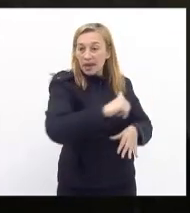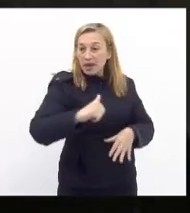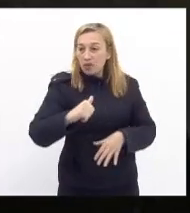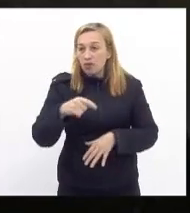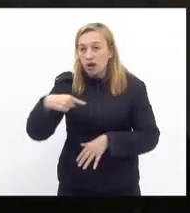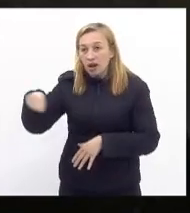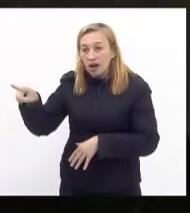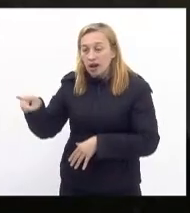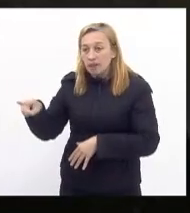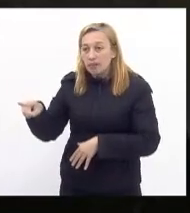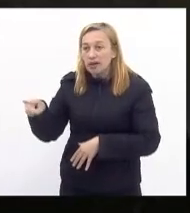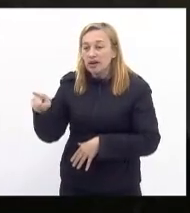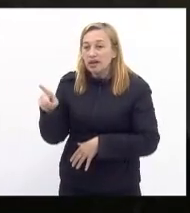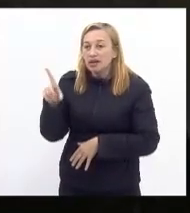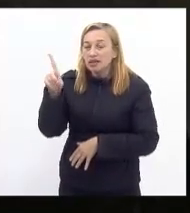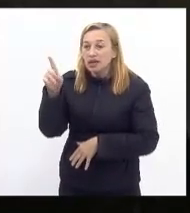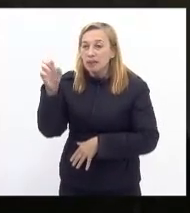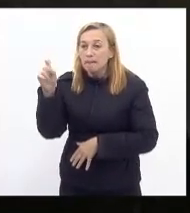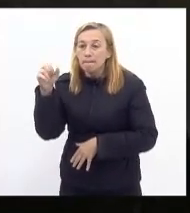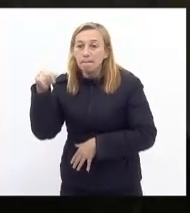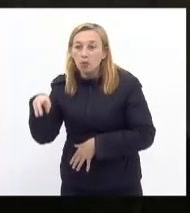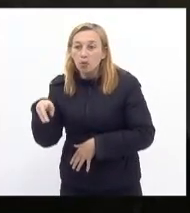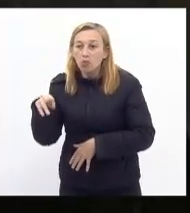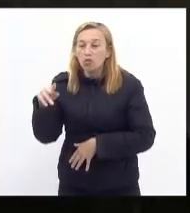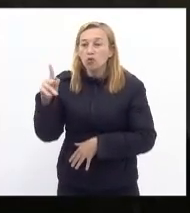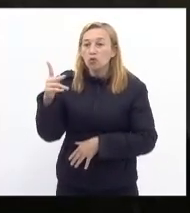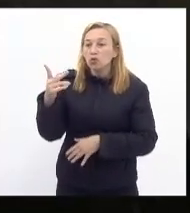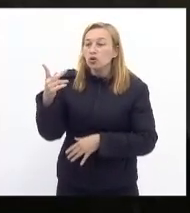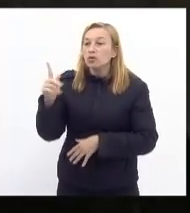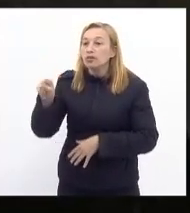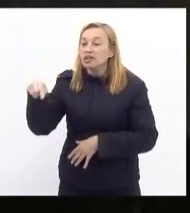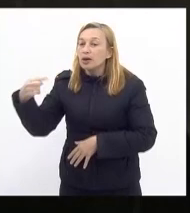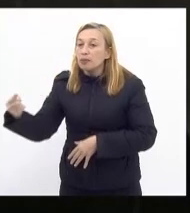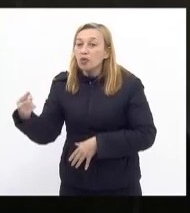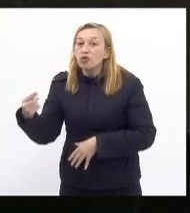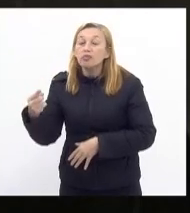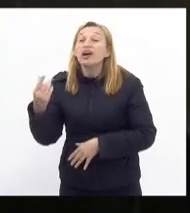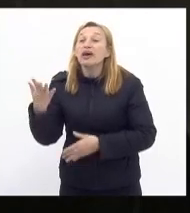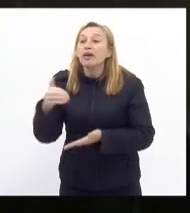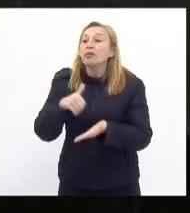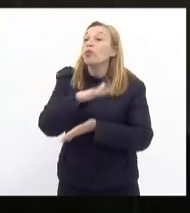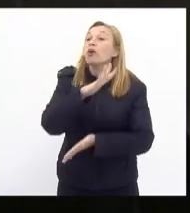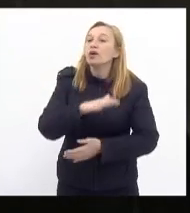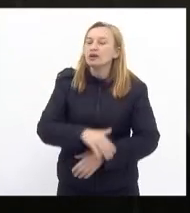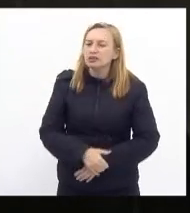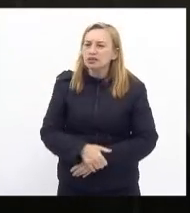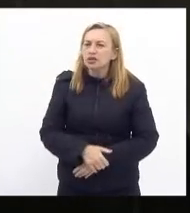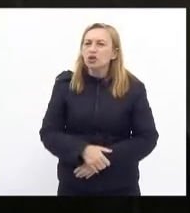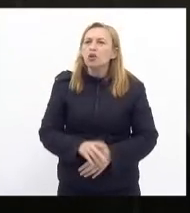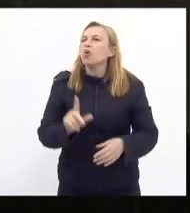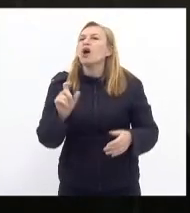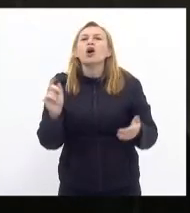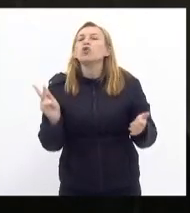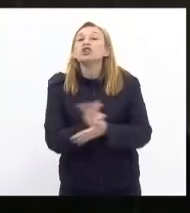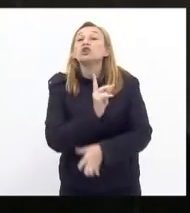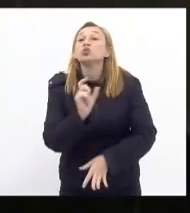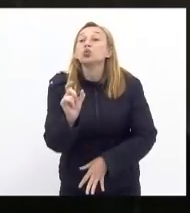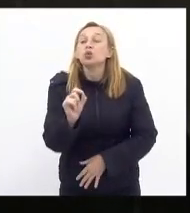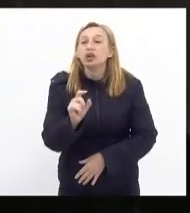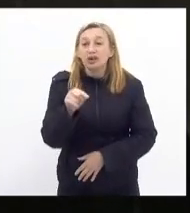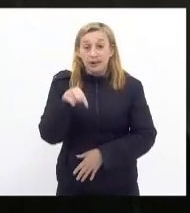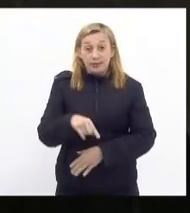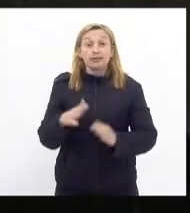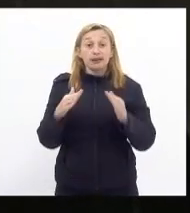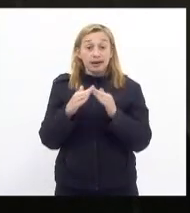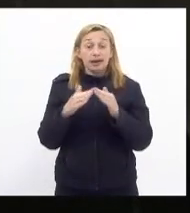para depor botam a corrigidoria em cima para que? para daqui a pouco botar na rua e o que que isso acarreta? que essa